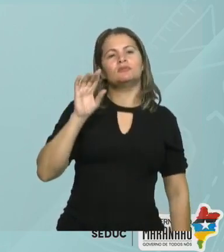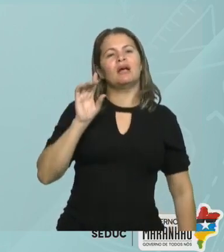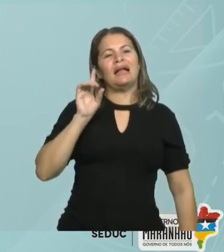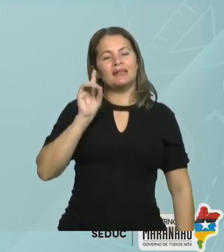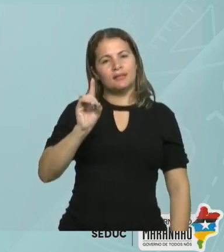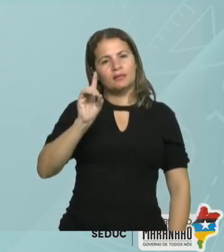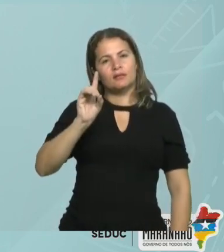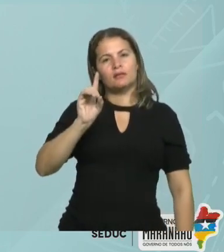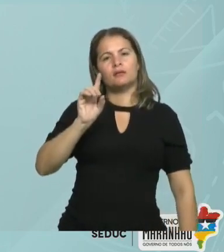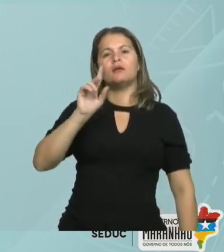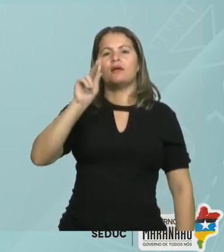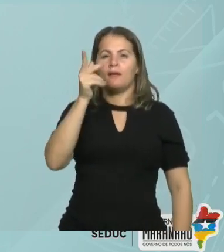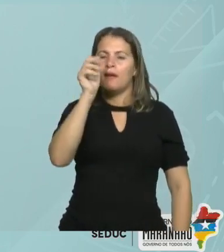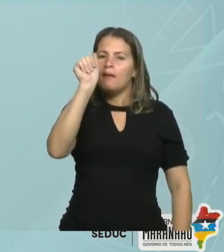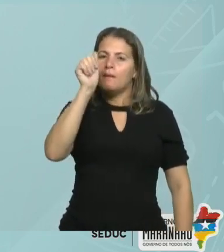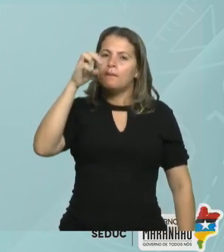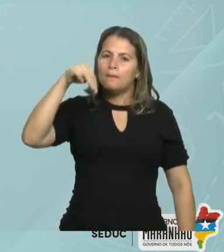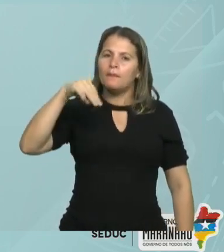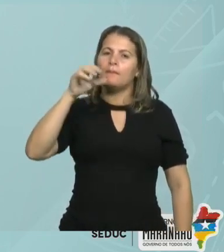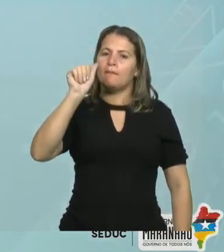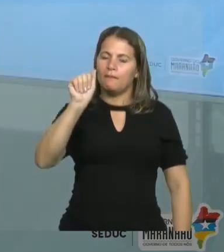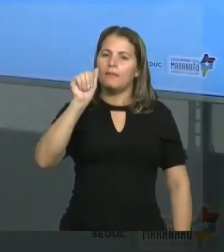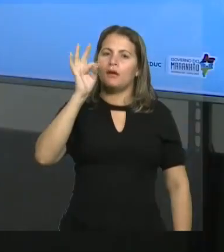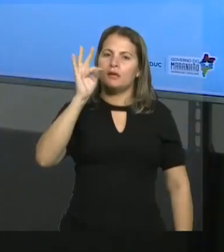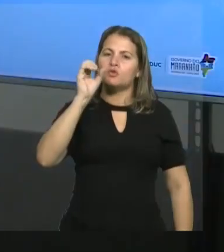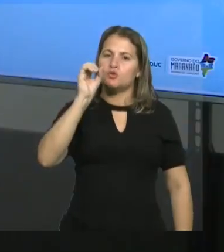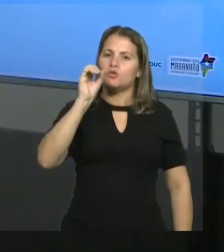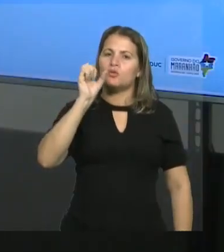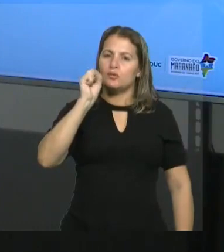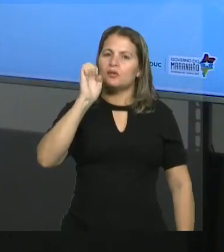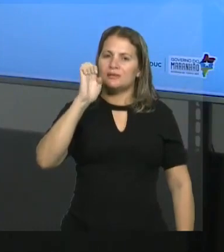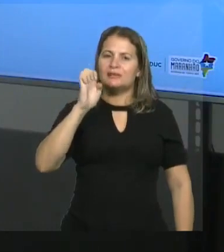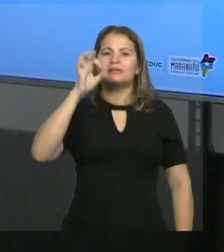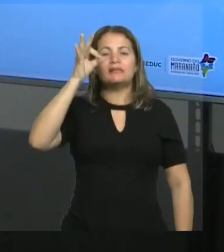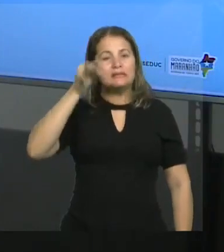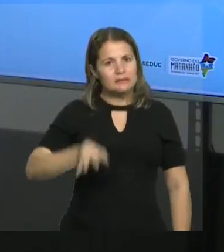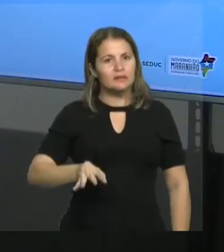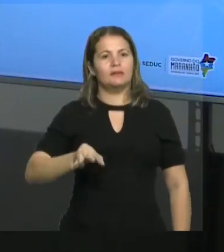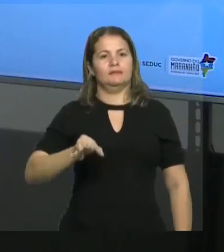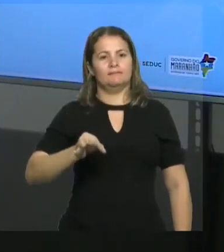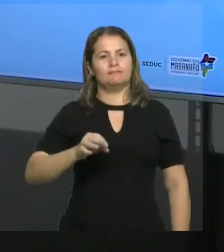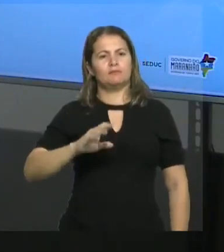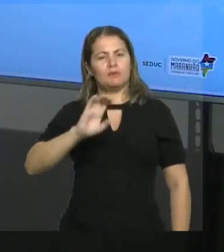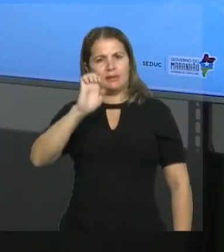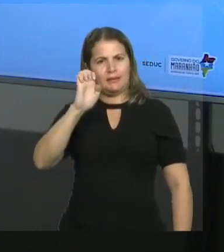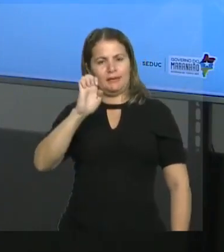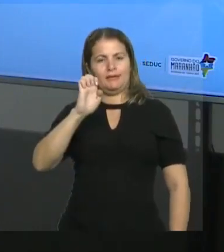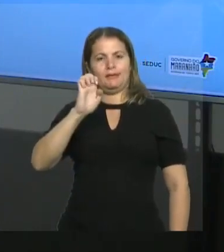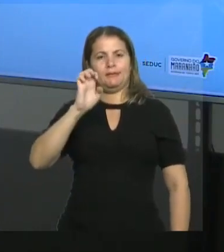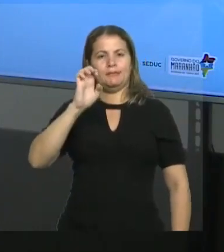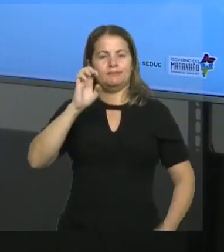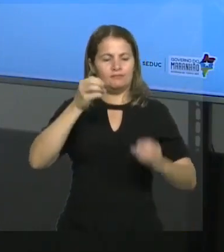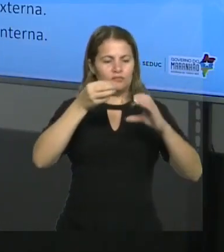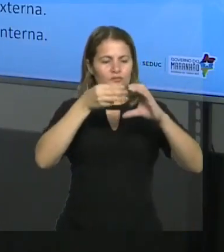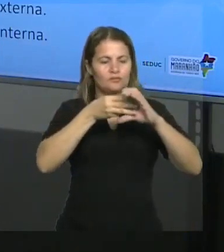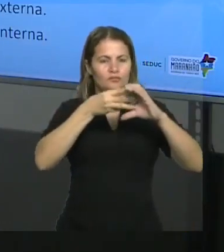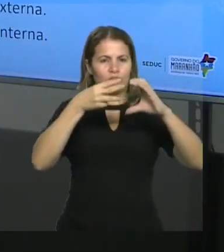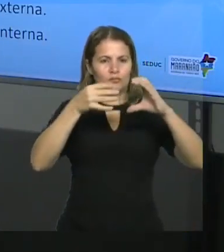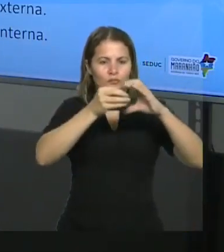plasmocitose é a saída, também um movimento de retirada de substâncias de dentro da célula.